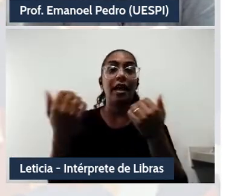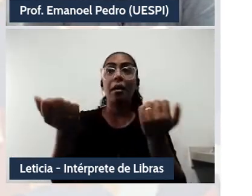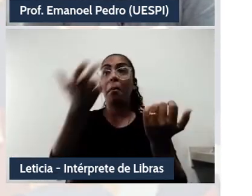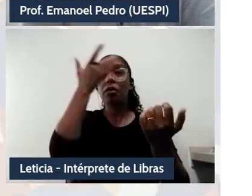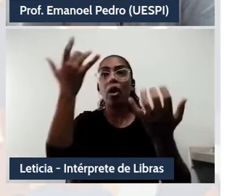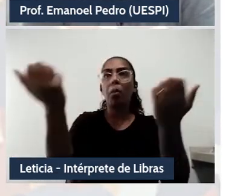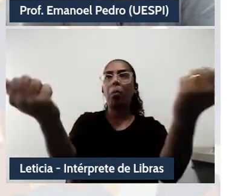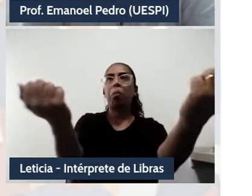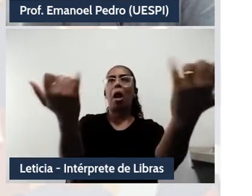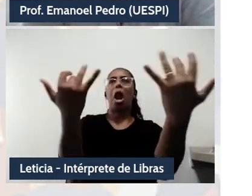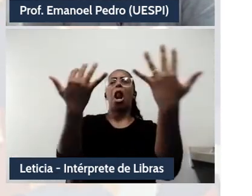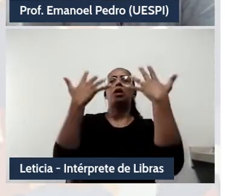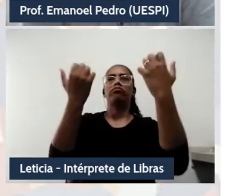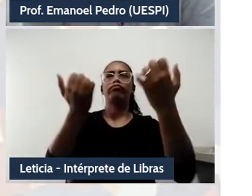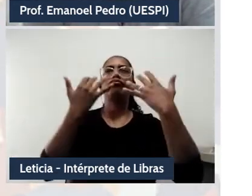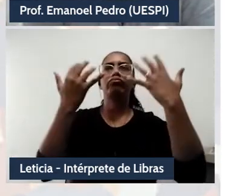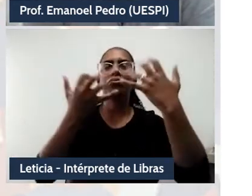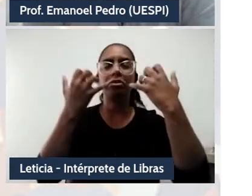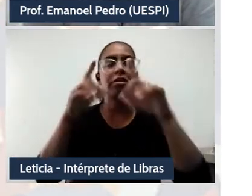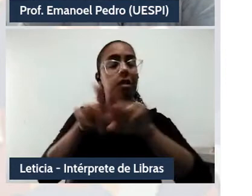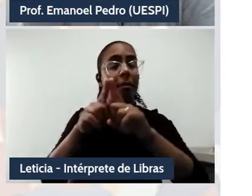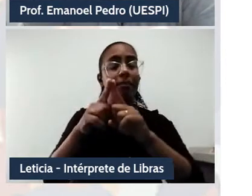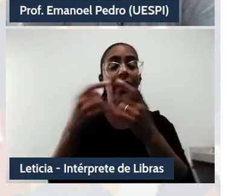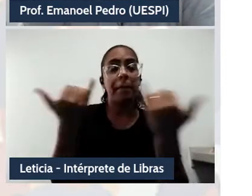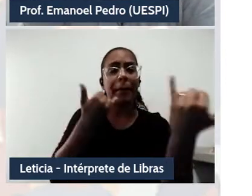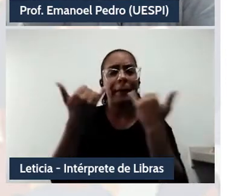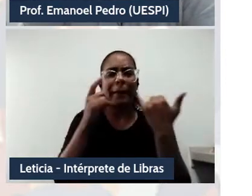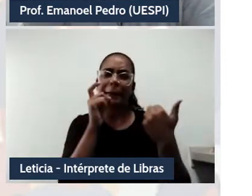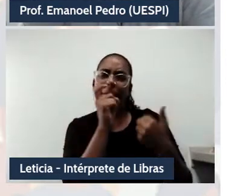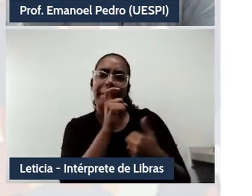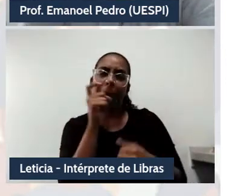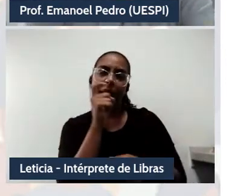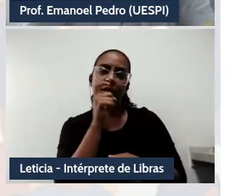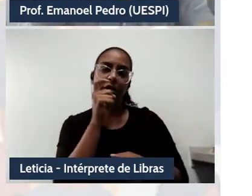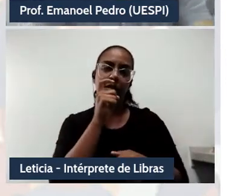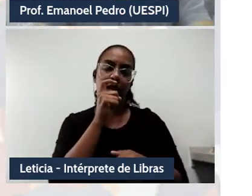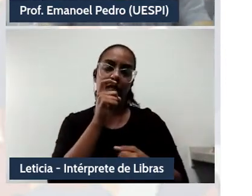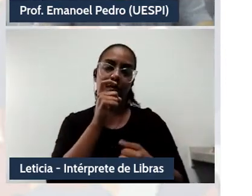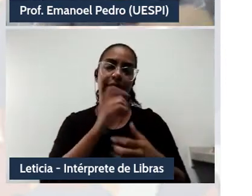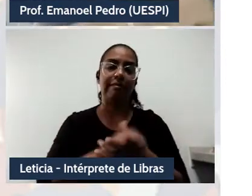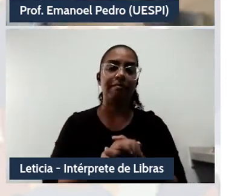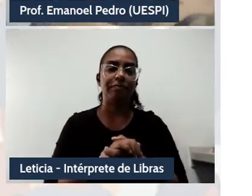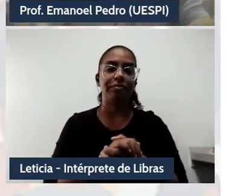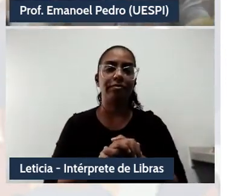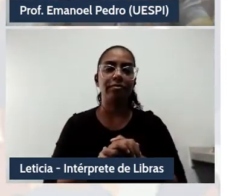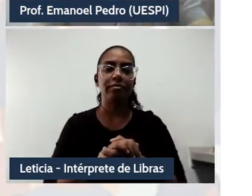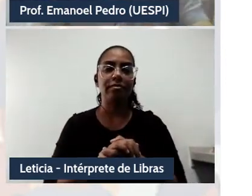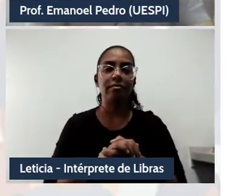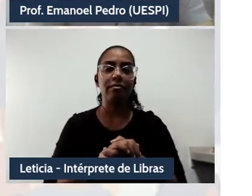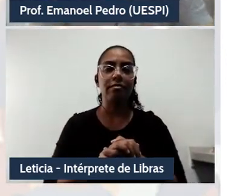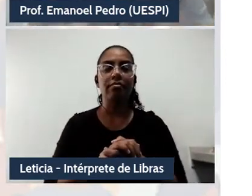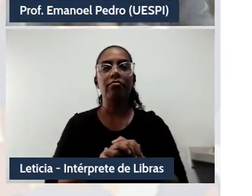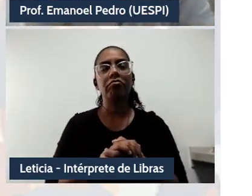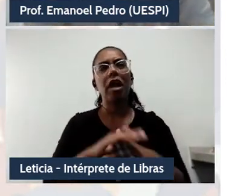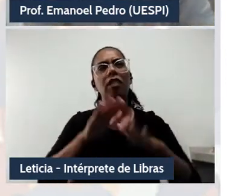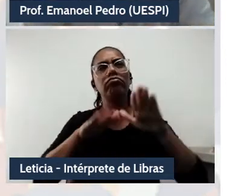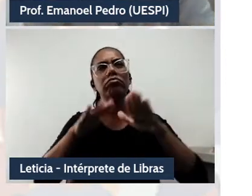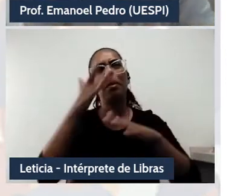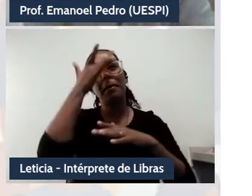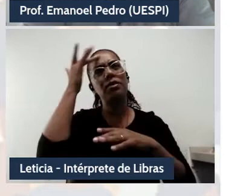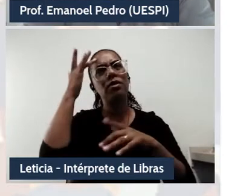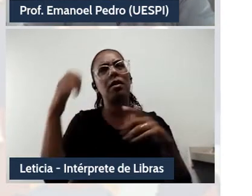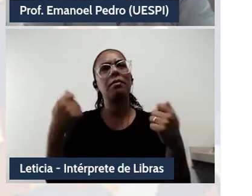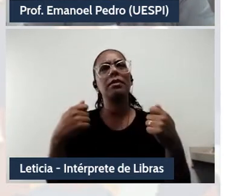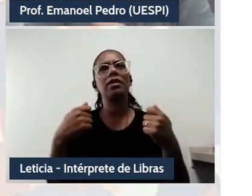configuração de fake news, em vez de apenas sinalizar uma espécie de circulação de gozo entre os